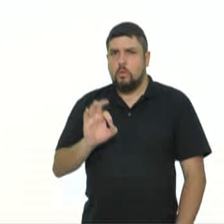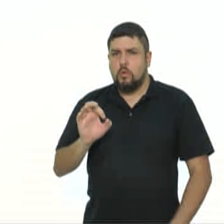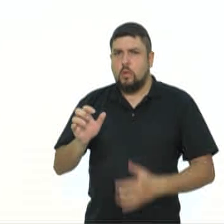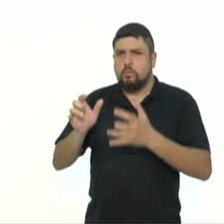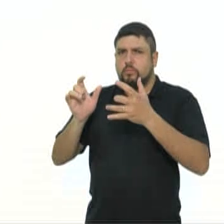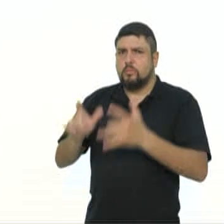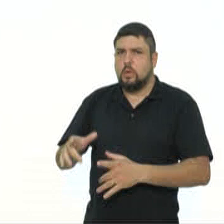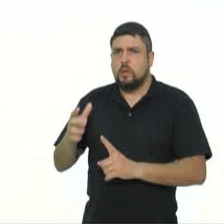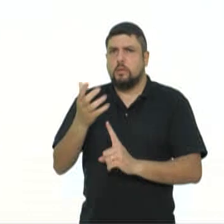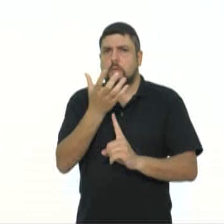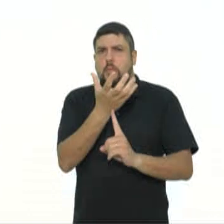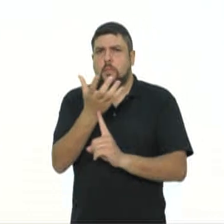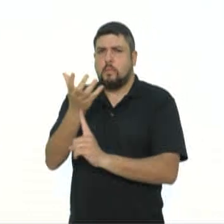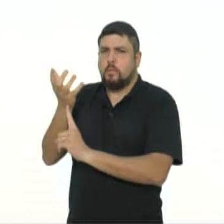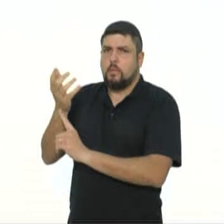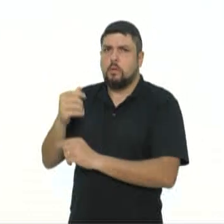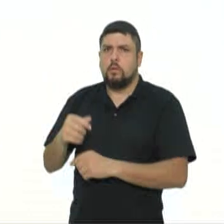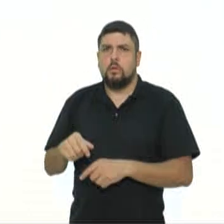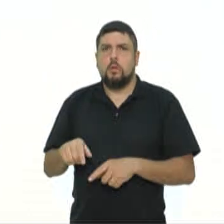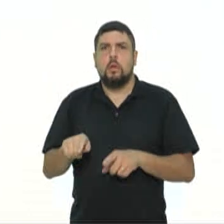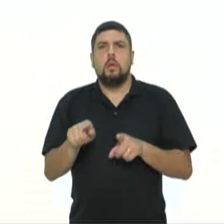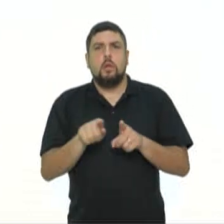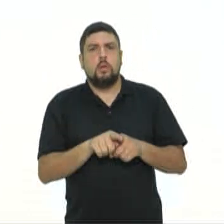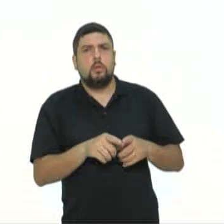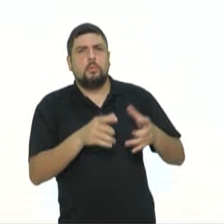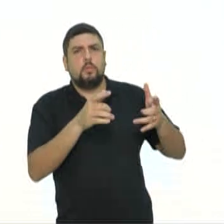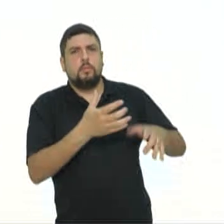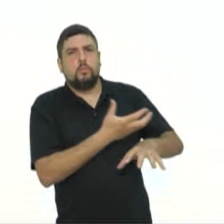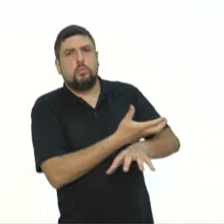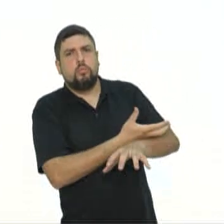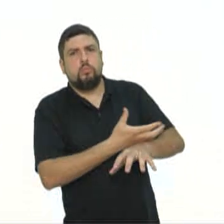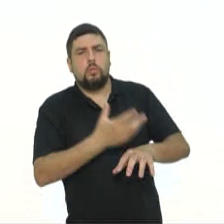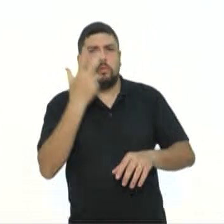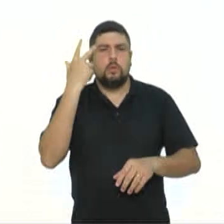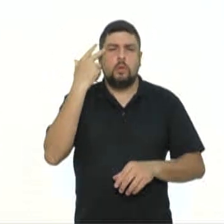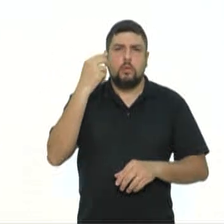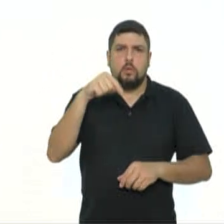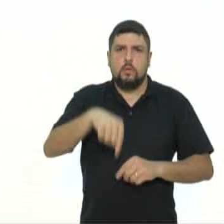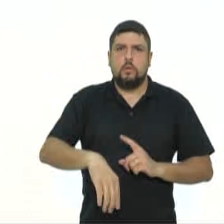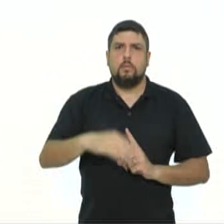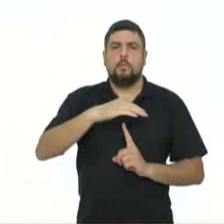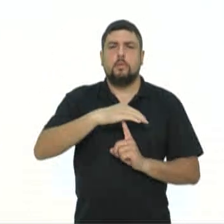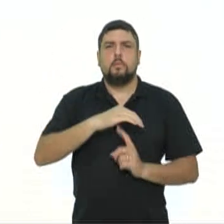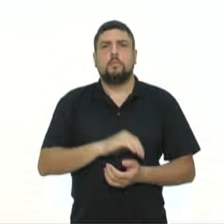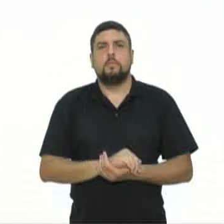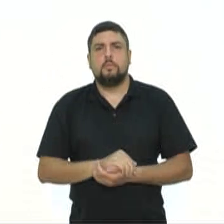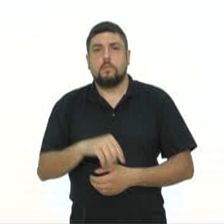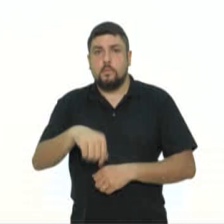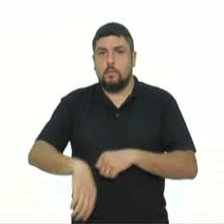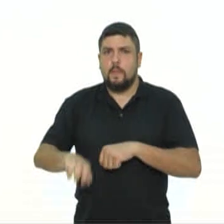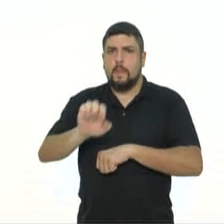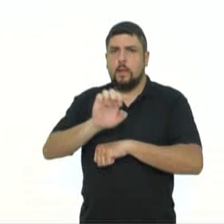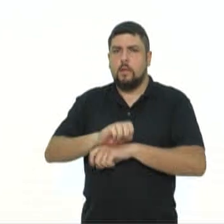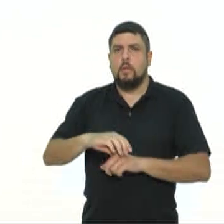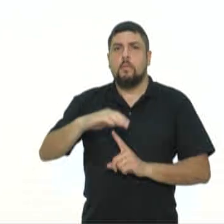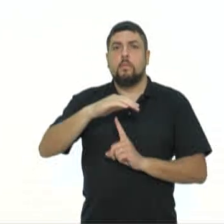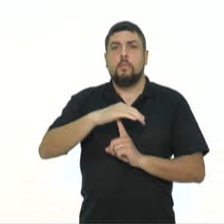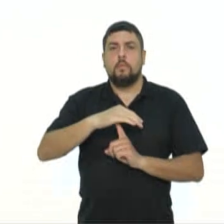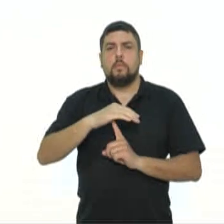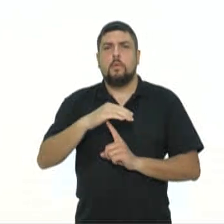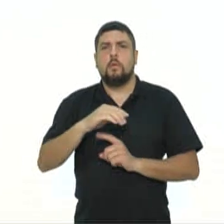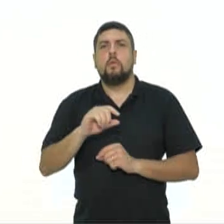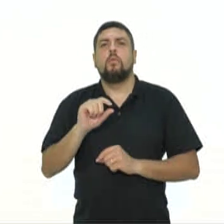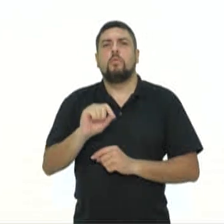0,1% de campos naturais do Paraná. Hoje, resta no estado do Paraná, onde ela predomina no Brasil,